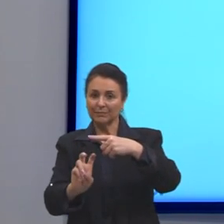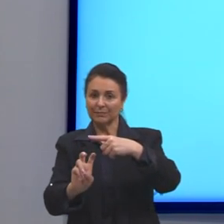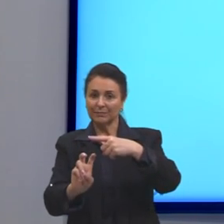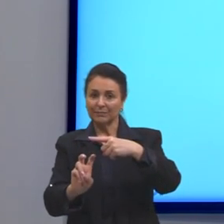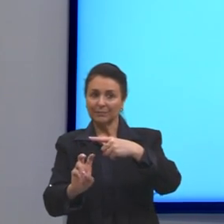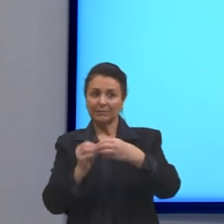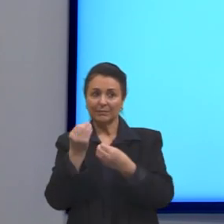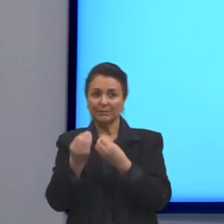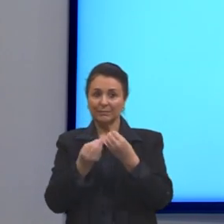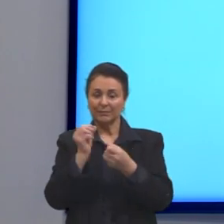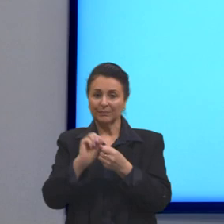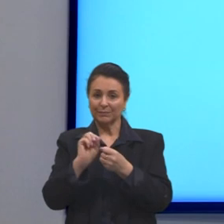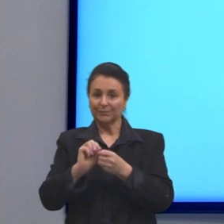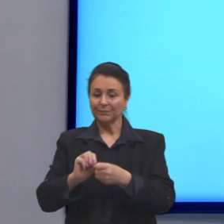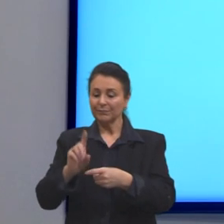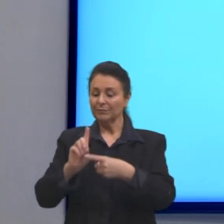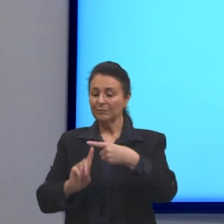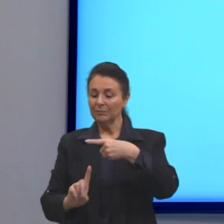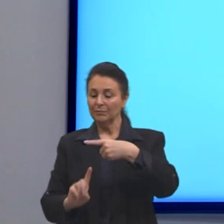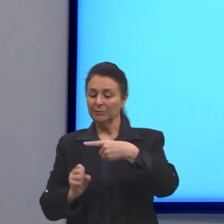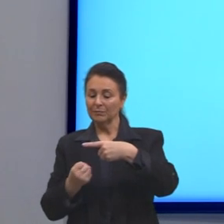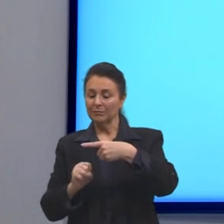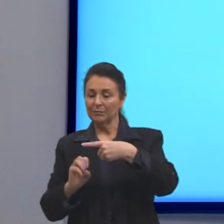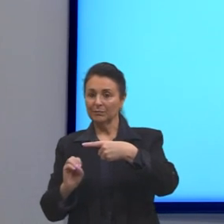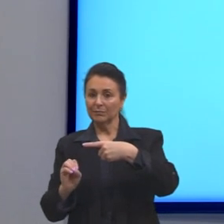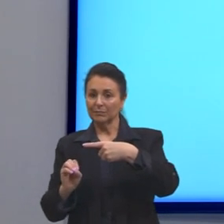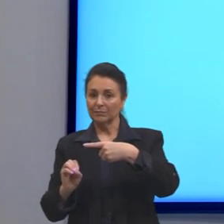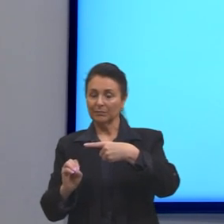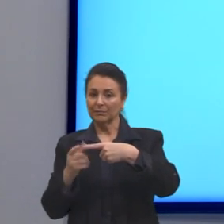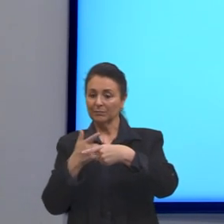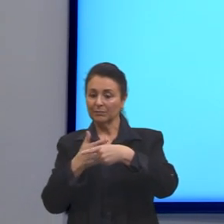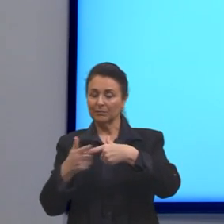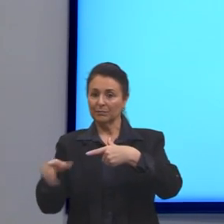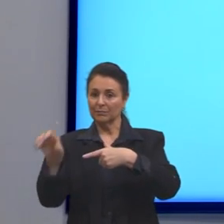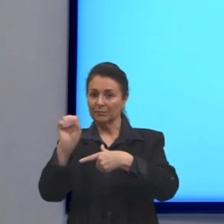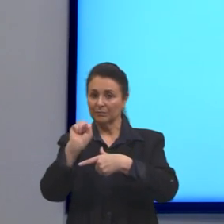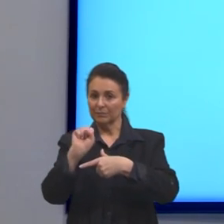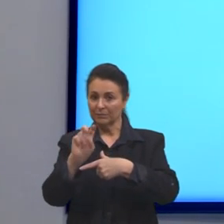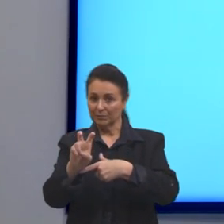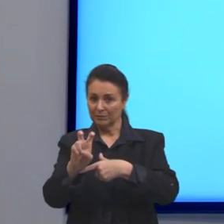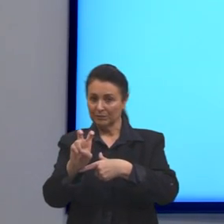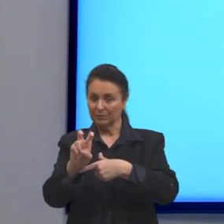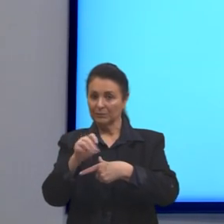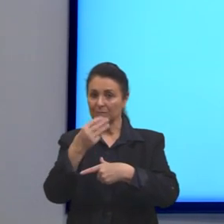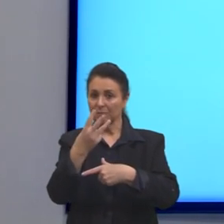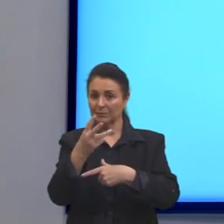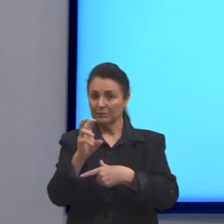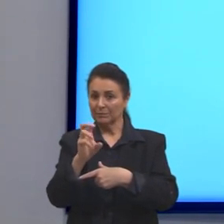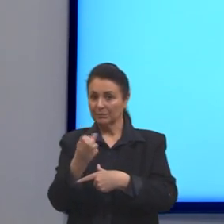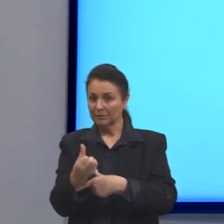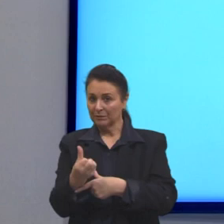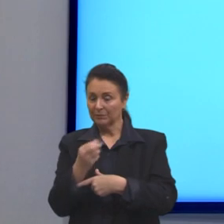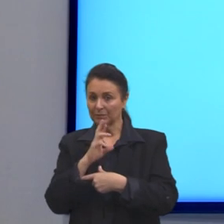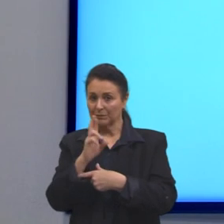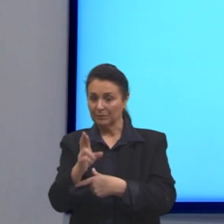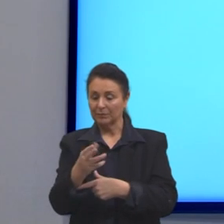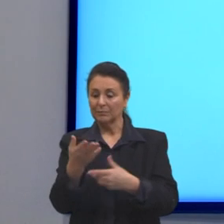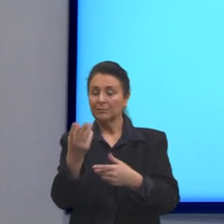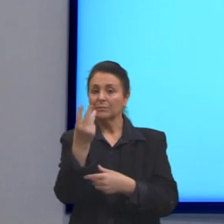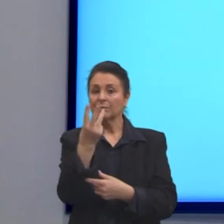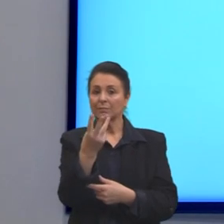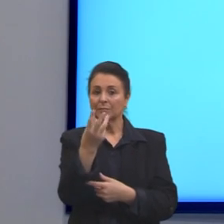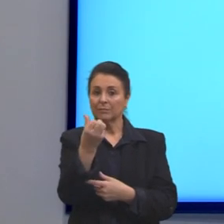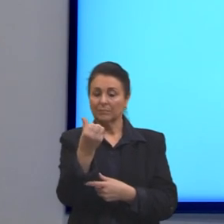seguinte forma. 180 dividido por 5 dá 36. E agora, o 36 eu